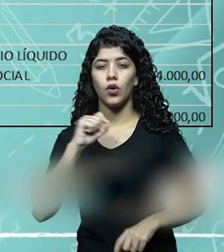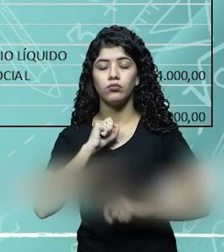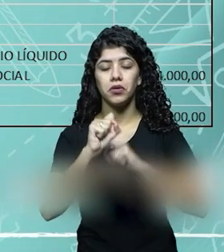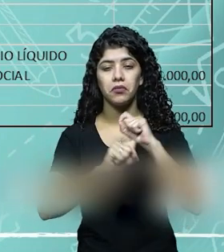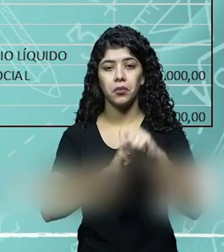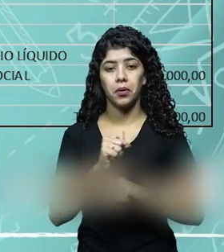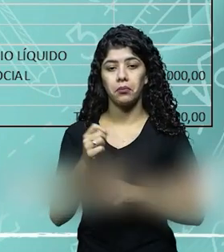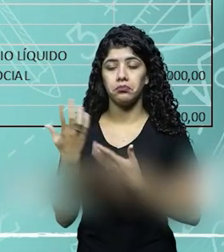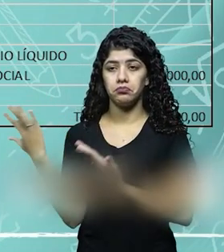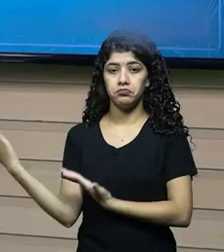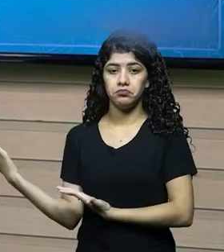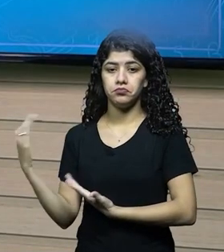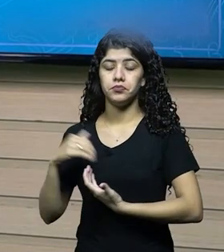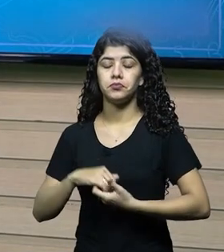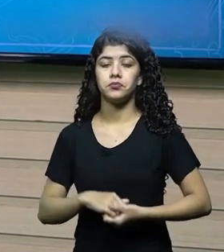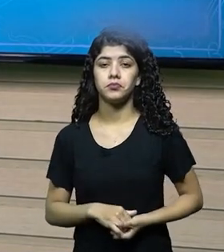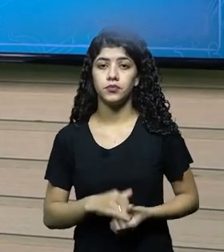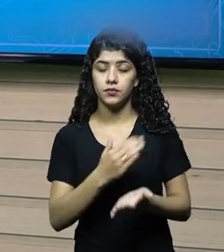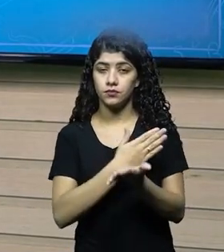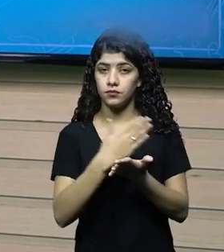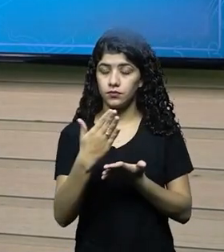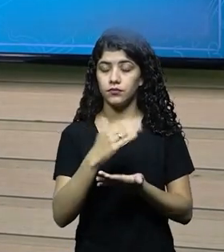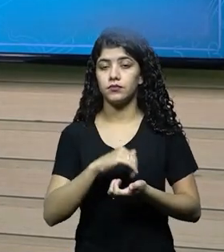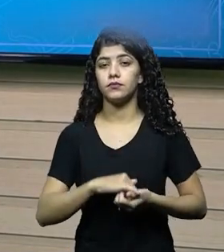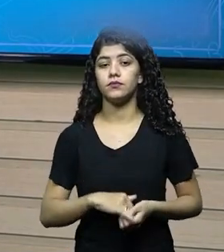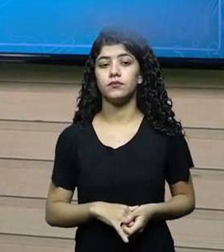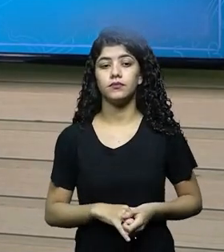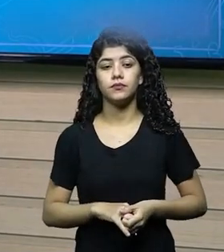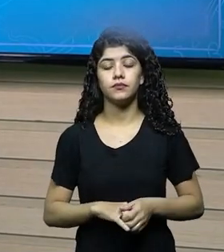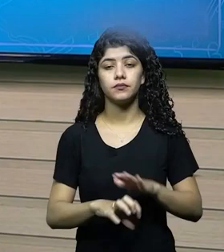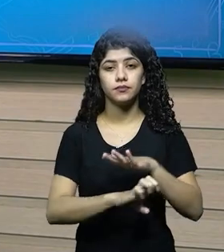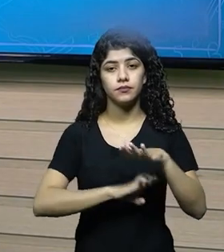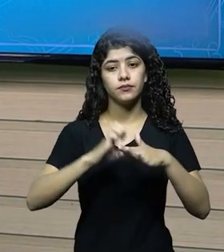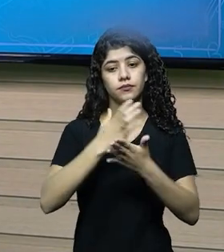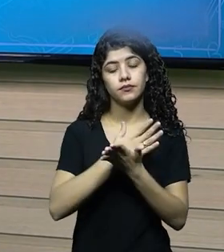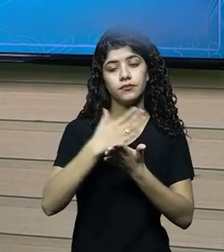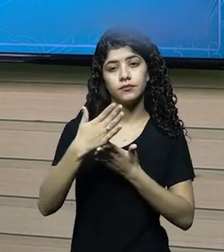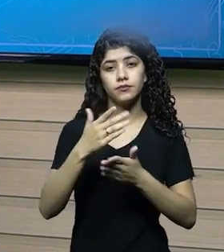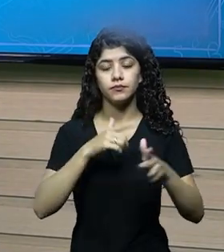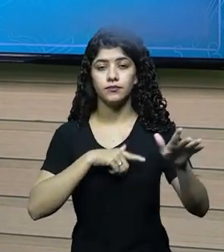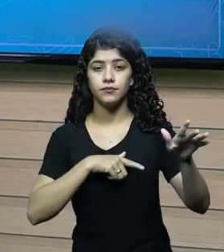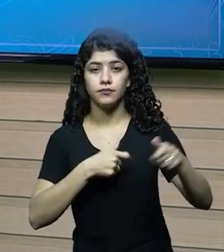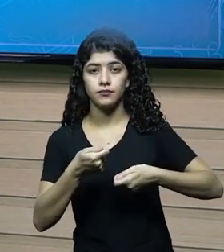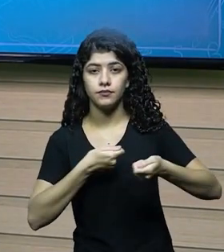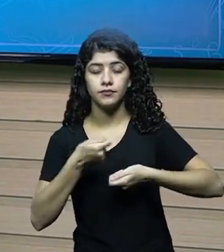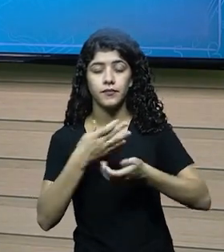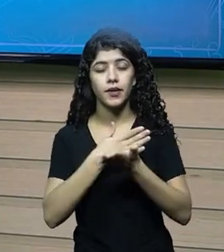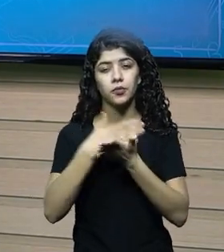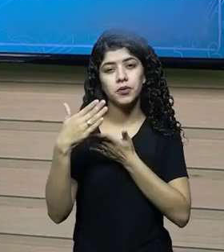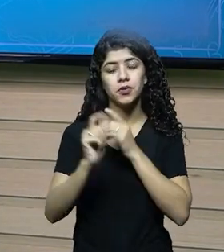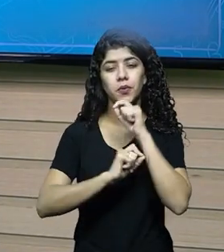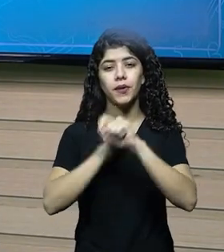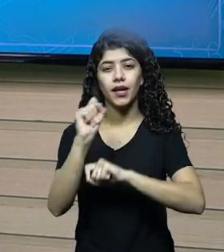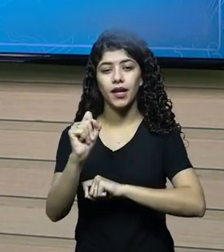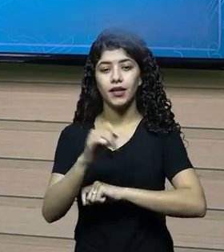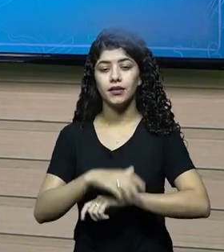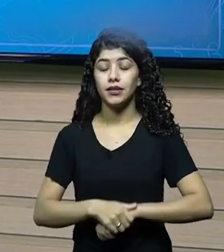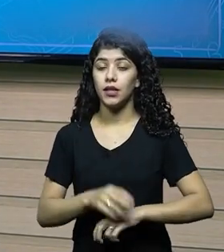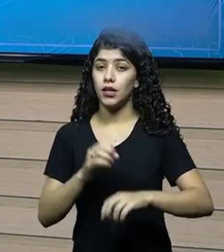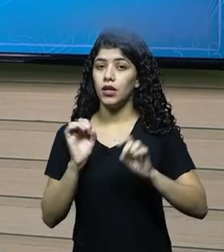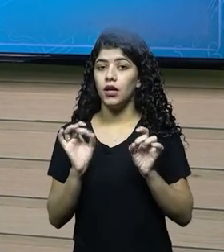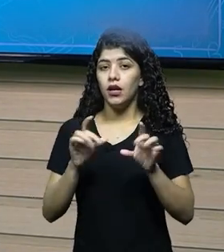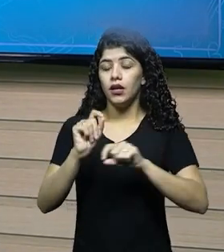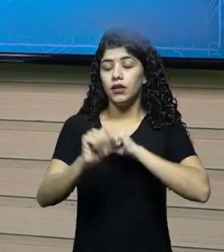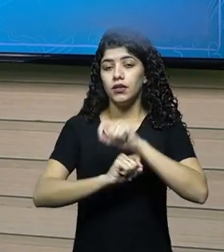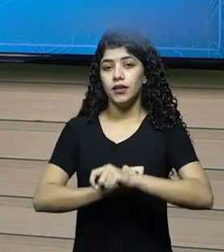balanço patrimonial. Então, a empresa começou suas atividades e quando ela começou, somente se as empresas de